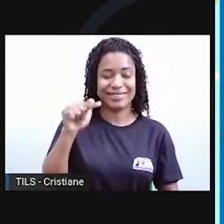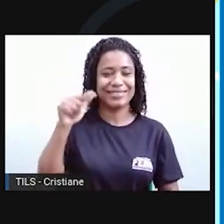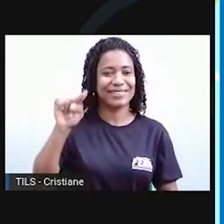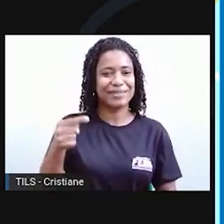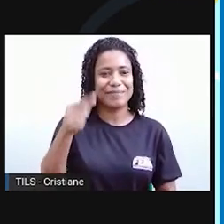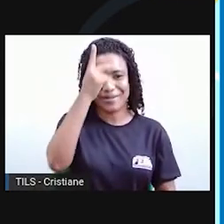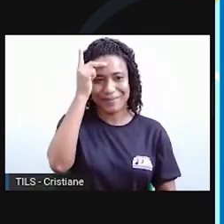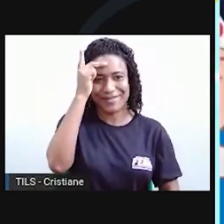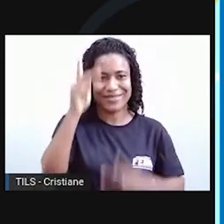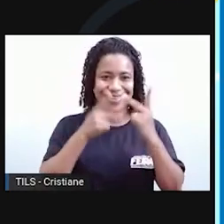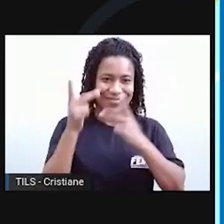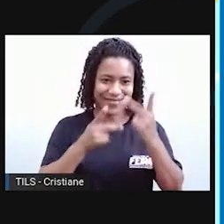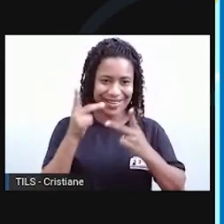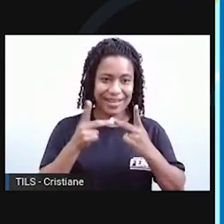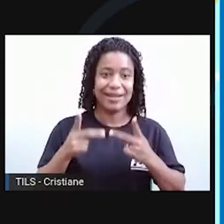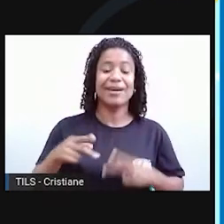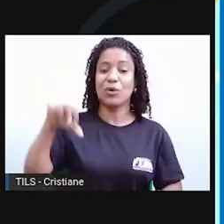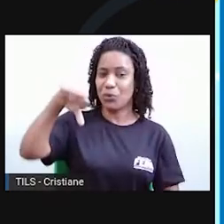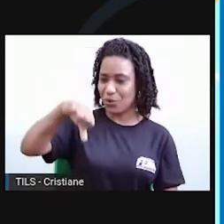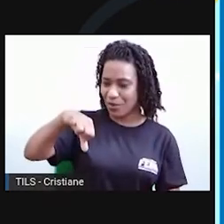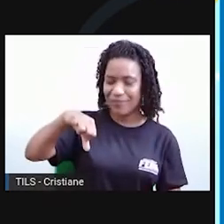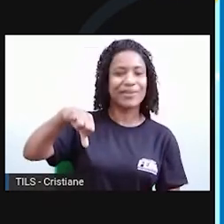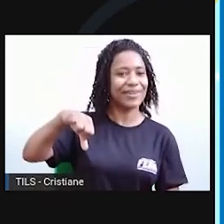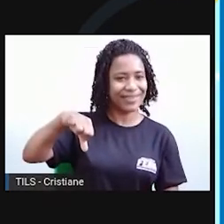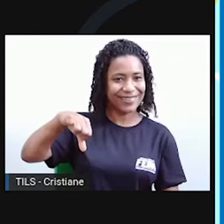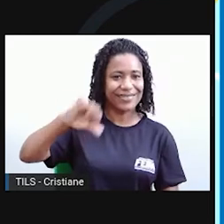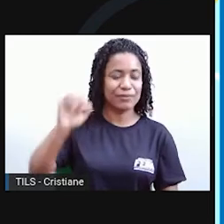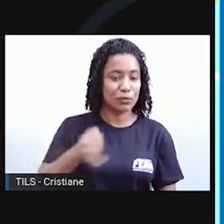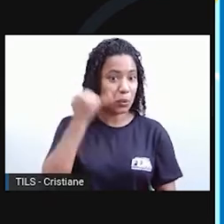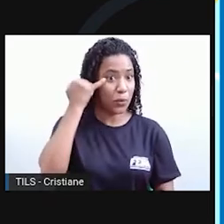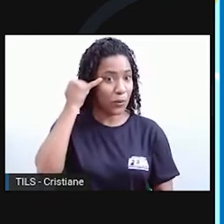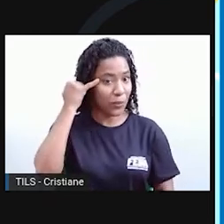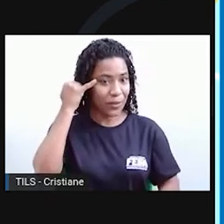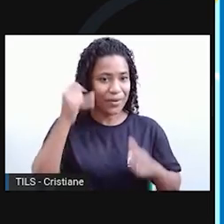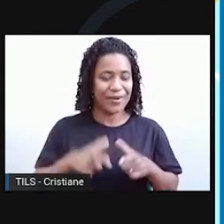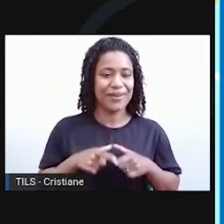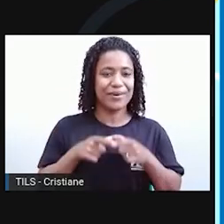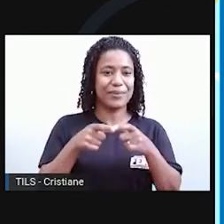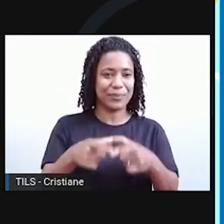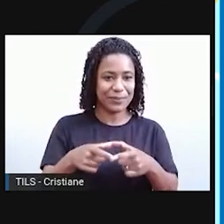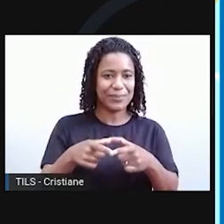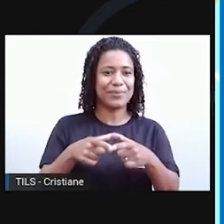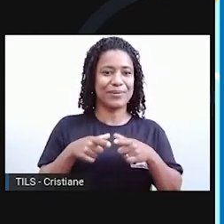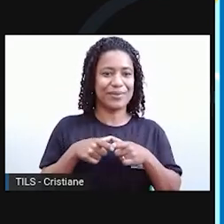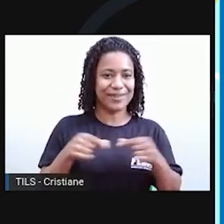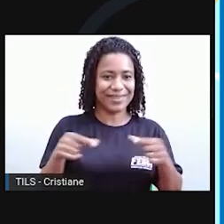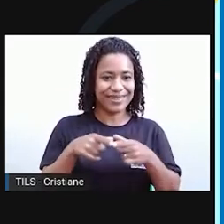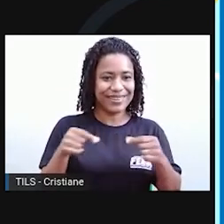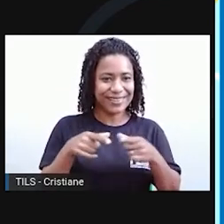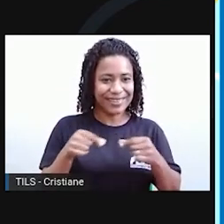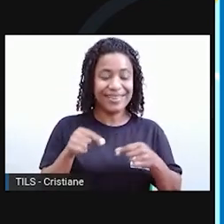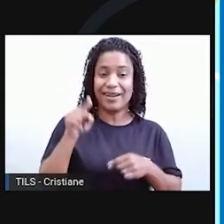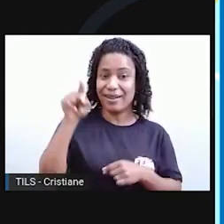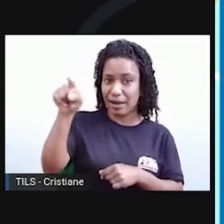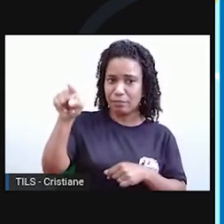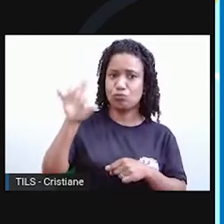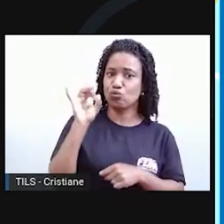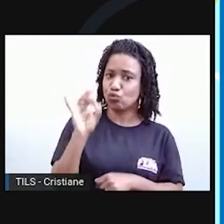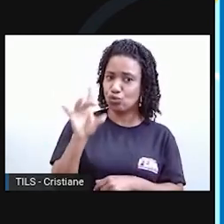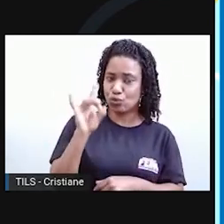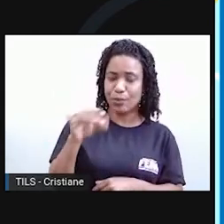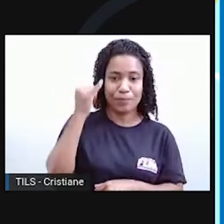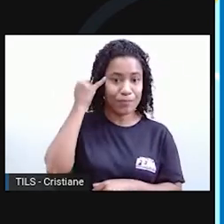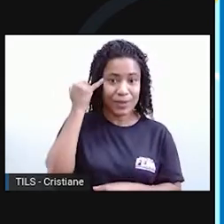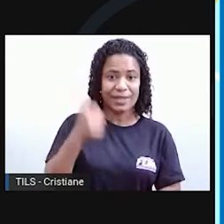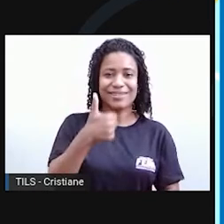E em nono lugar está o japonês. O japonês é a língua falada apenas no Japão e soma um total de 127